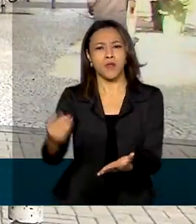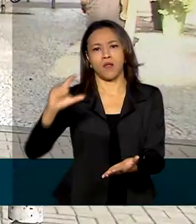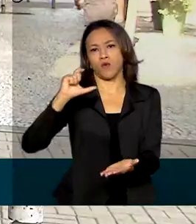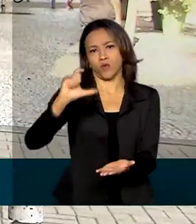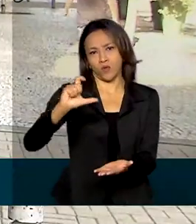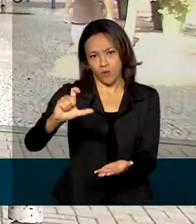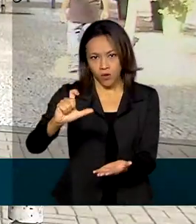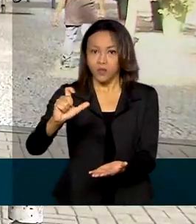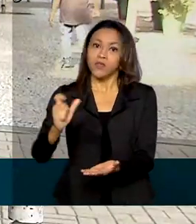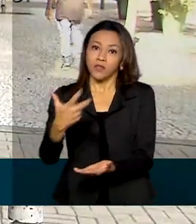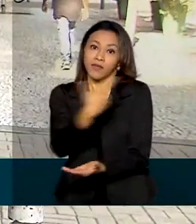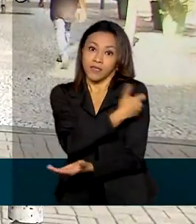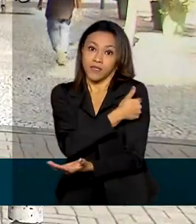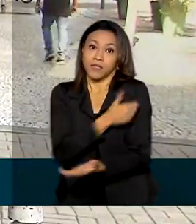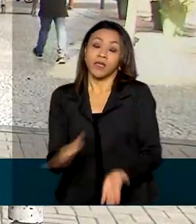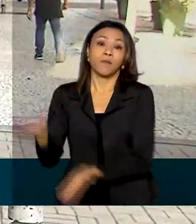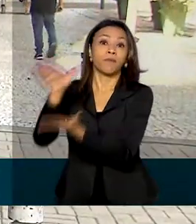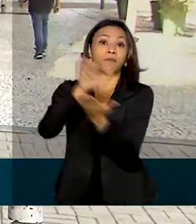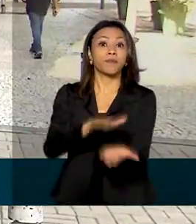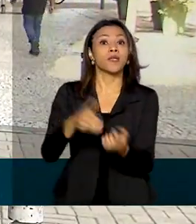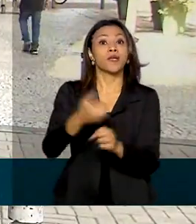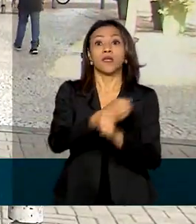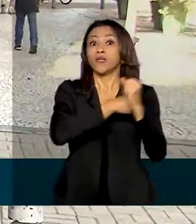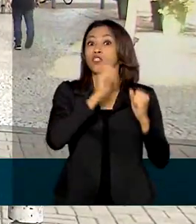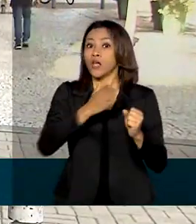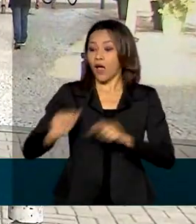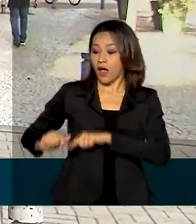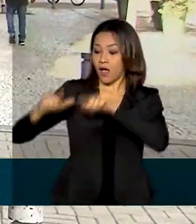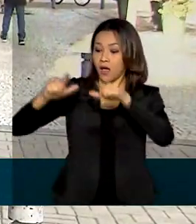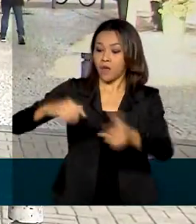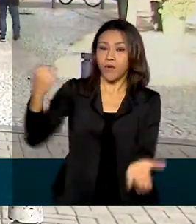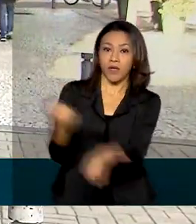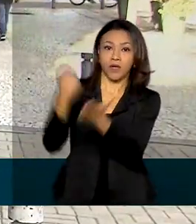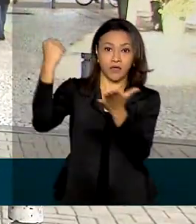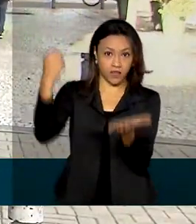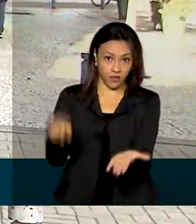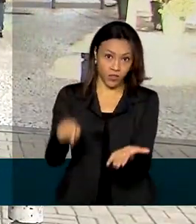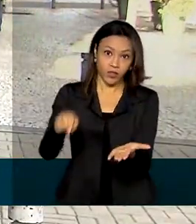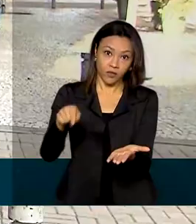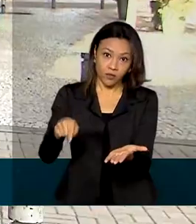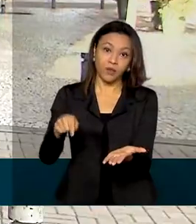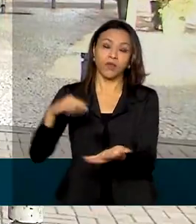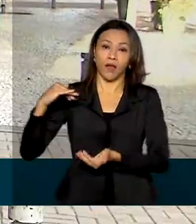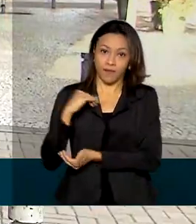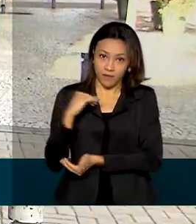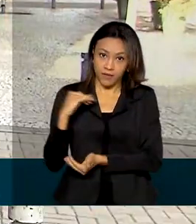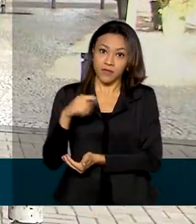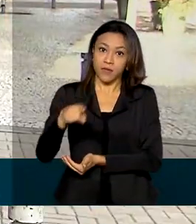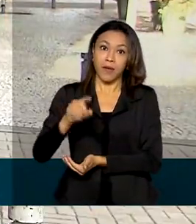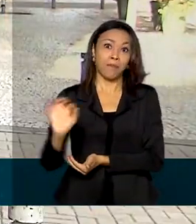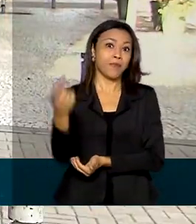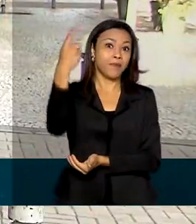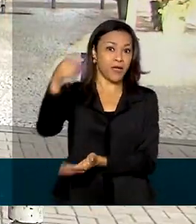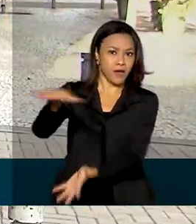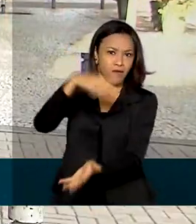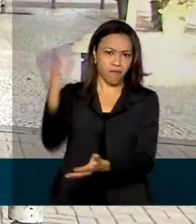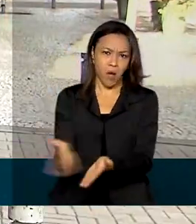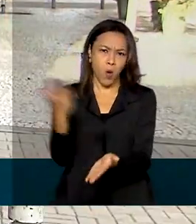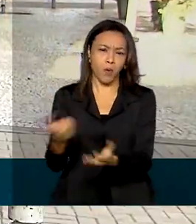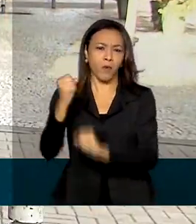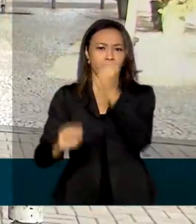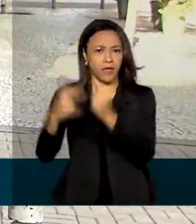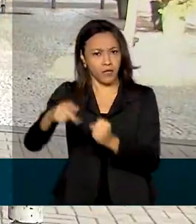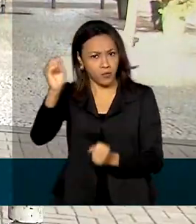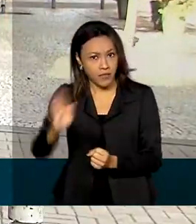obteve na semana passada o registro da Anvisa para a primeira vacina produzida no país. Durante todo o mês de março, a previsão é que